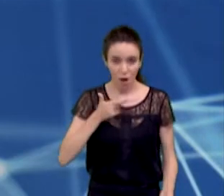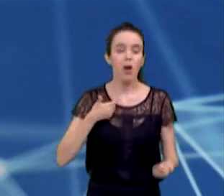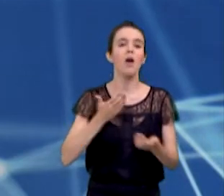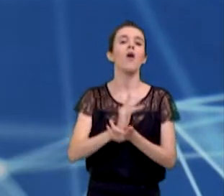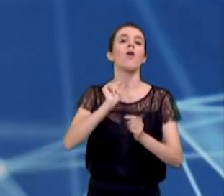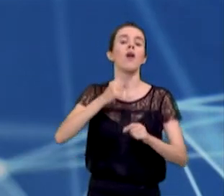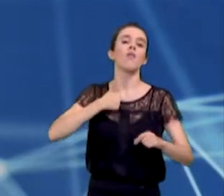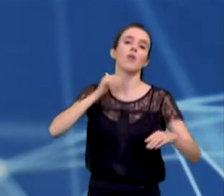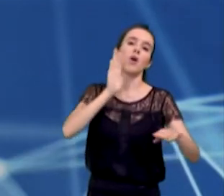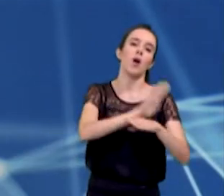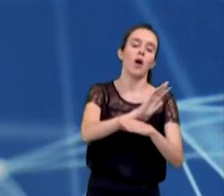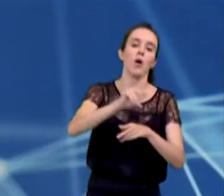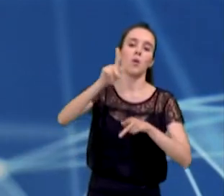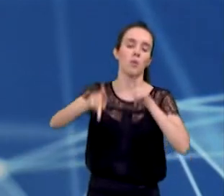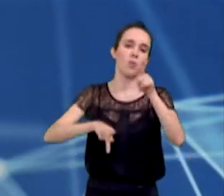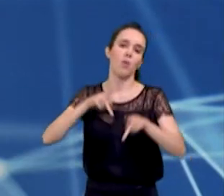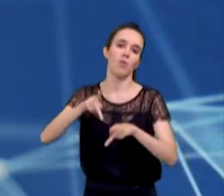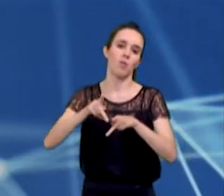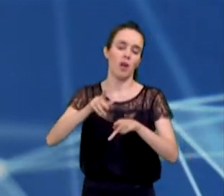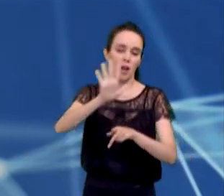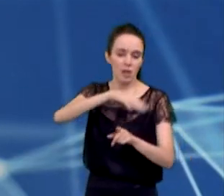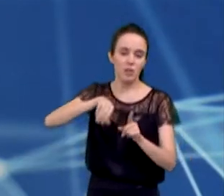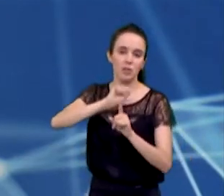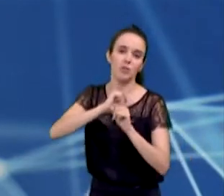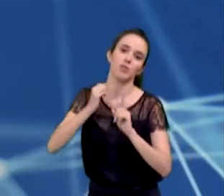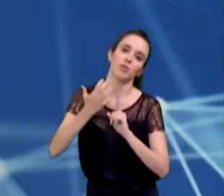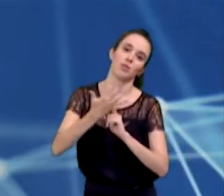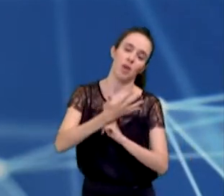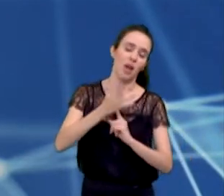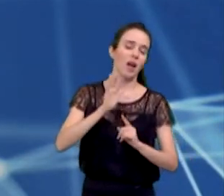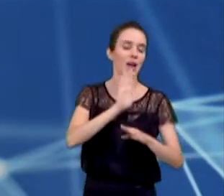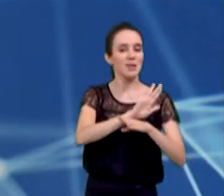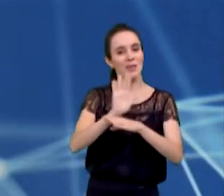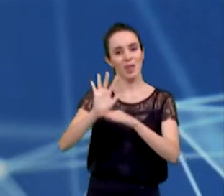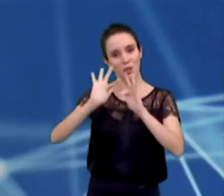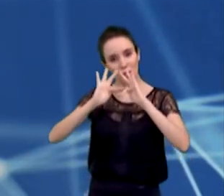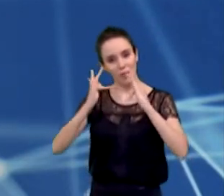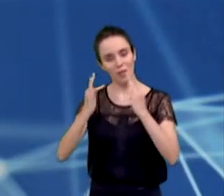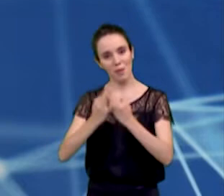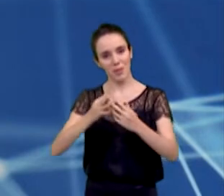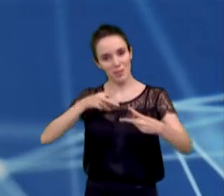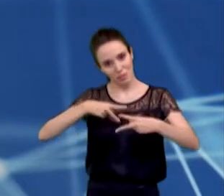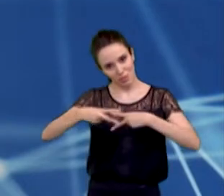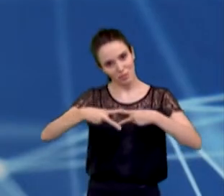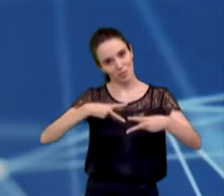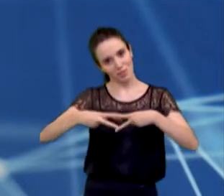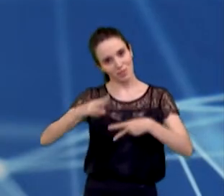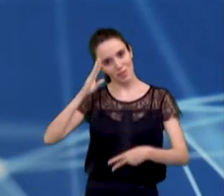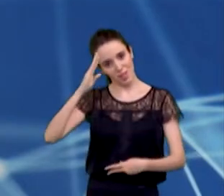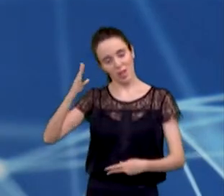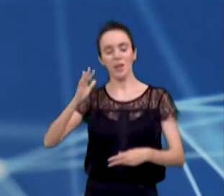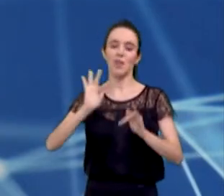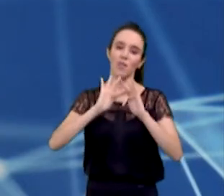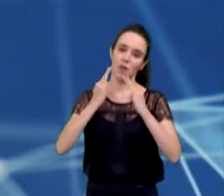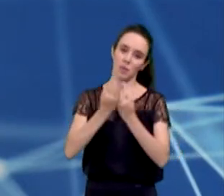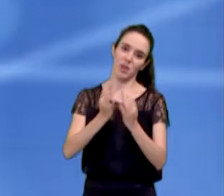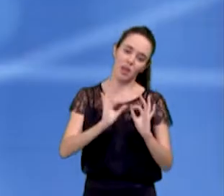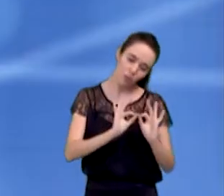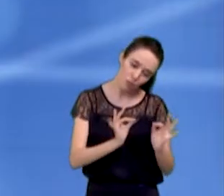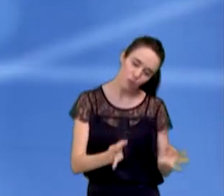possa fazer o social acontecer de fato e ajudar as famílias de nossas cidades que tanto precisam, em especial as famílias da periferia.